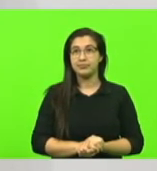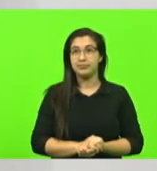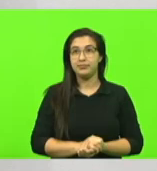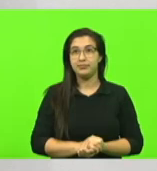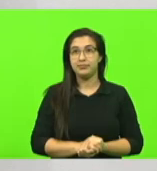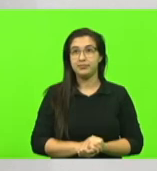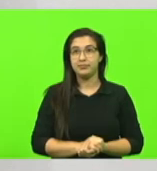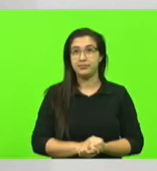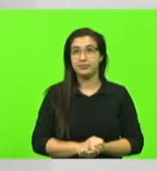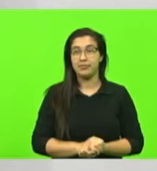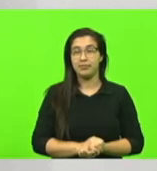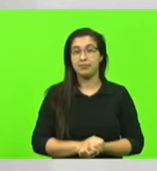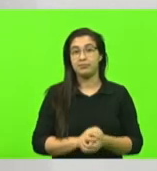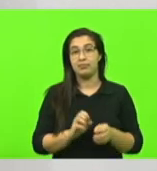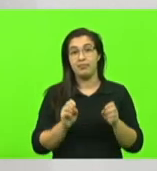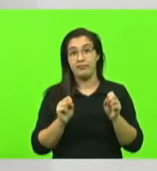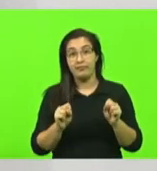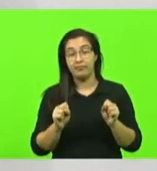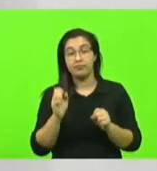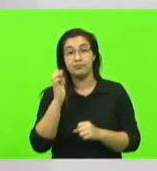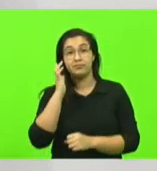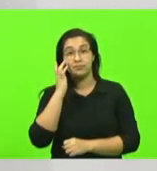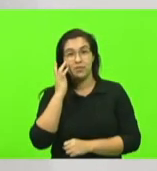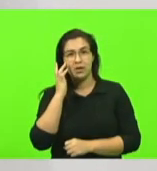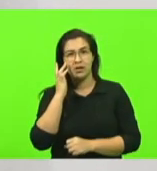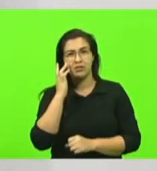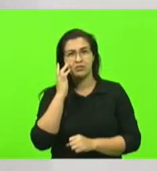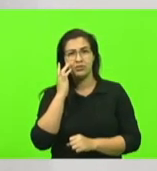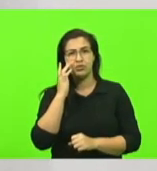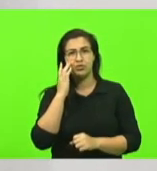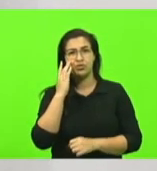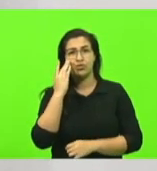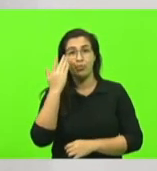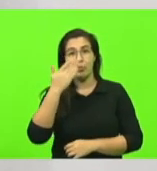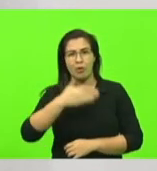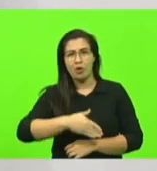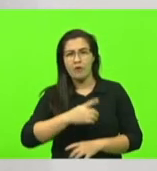provavelmente pelos indícios que foram encontrados